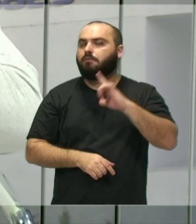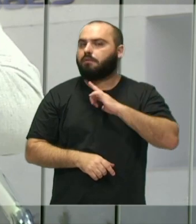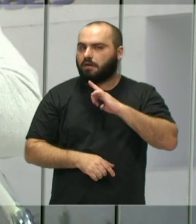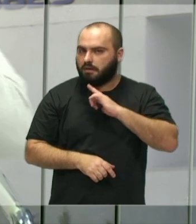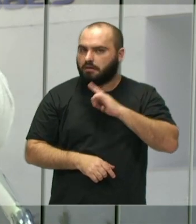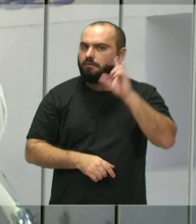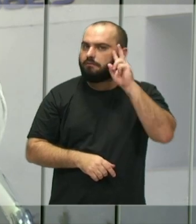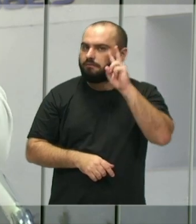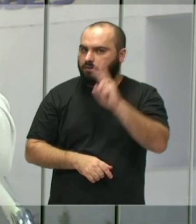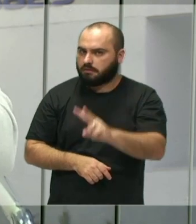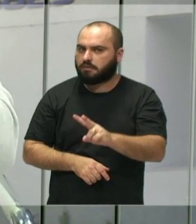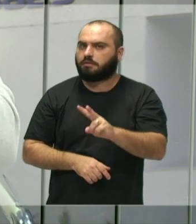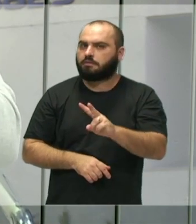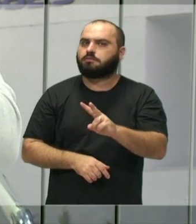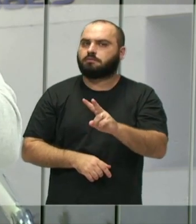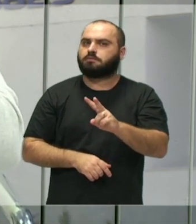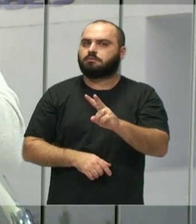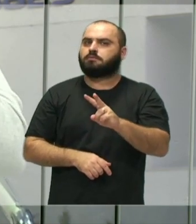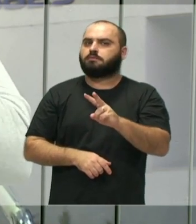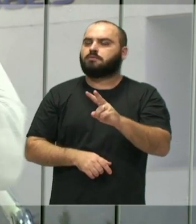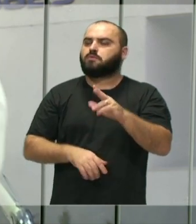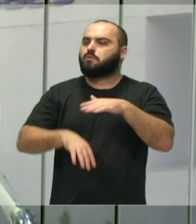assistida por esse empresário.